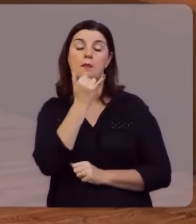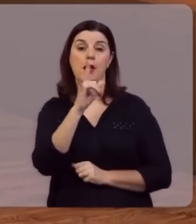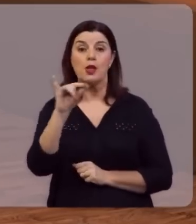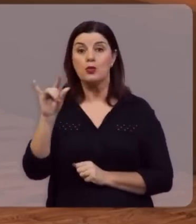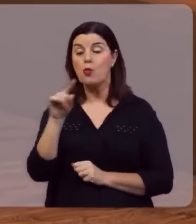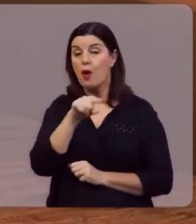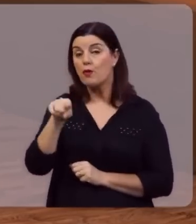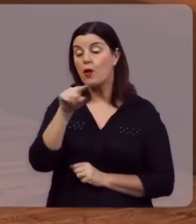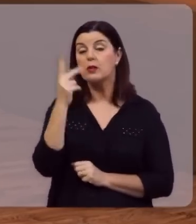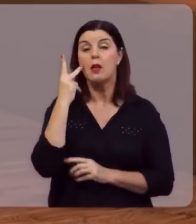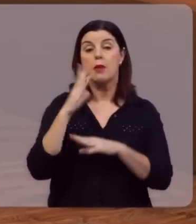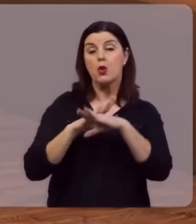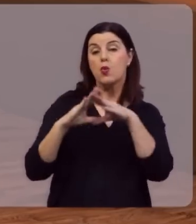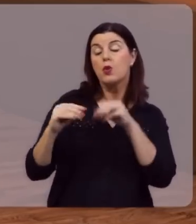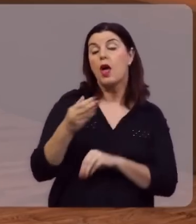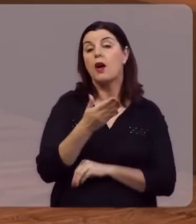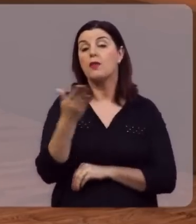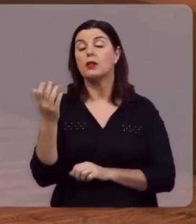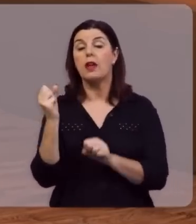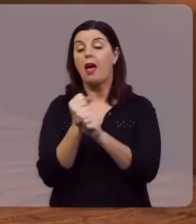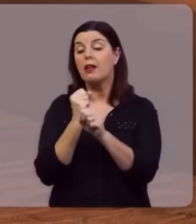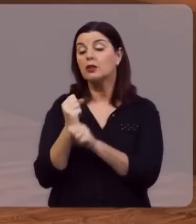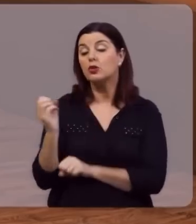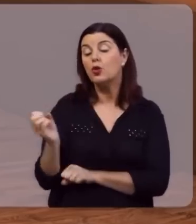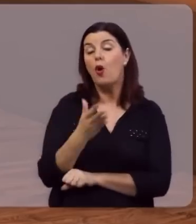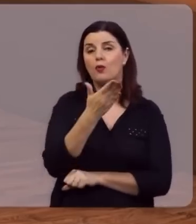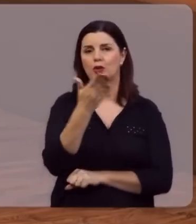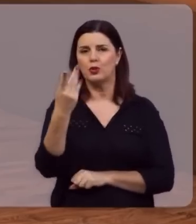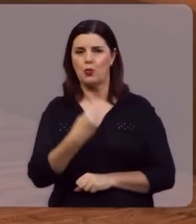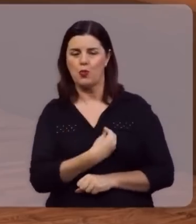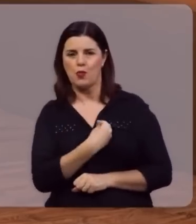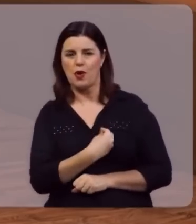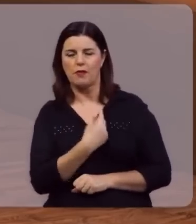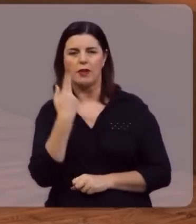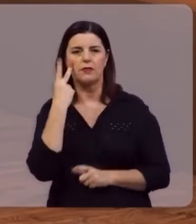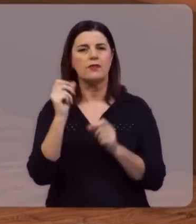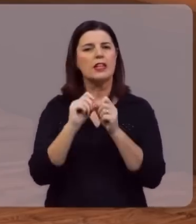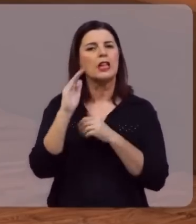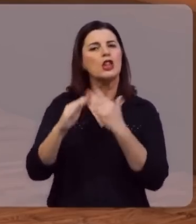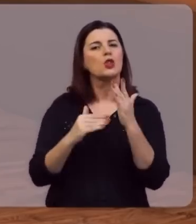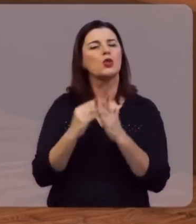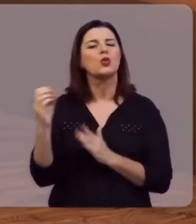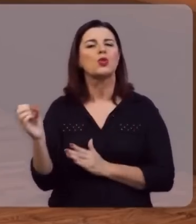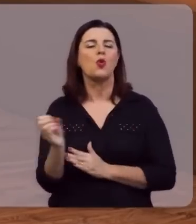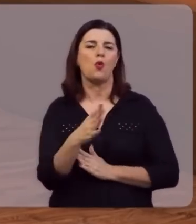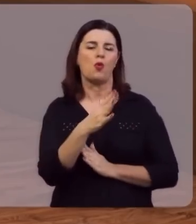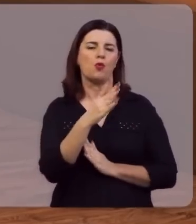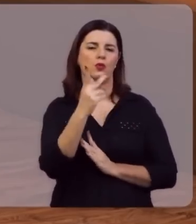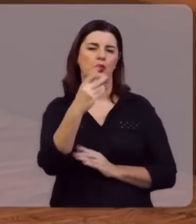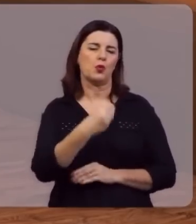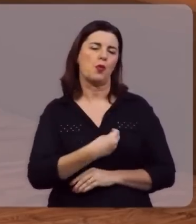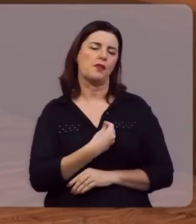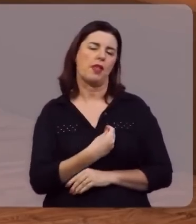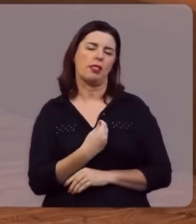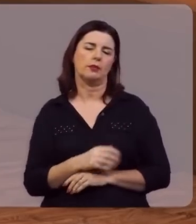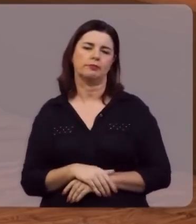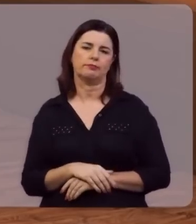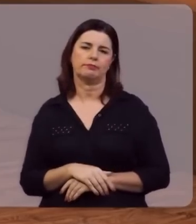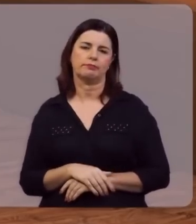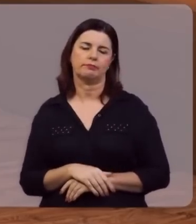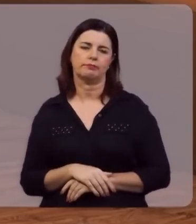perdoar você, para curar você, para restaurar você, para fazer tudo novo, na sua vida,